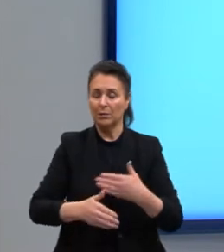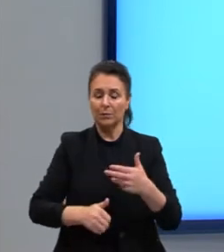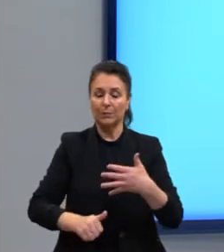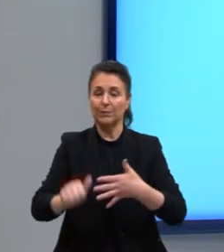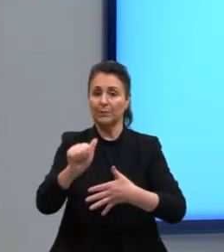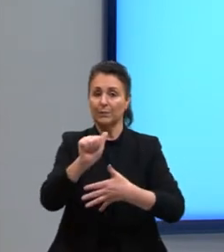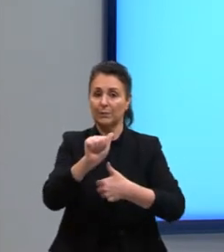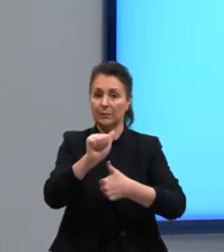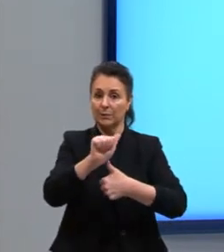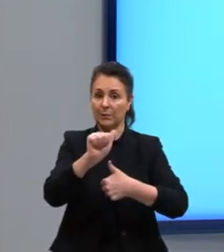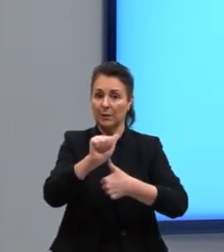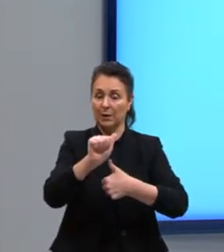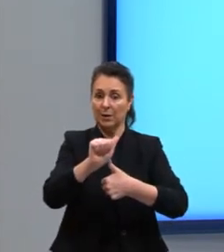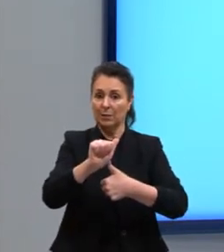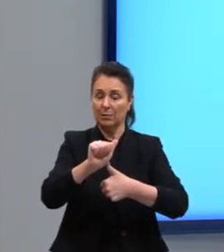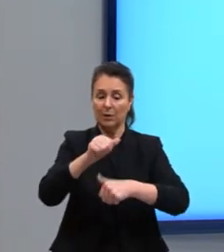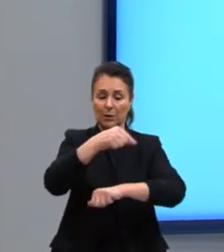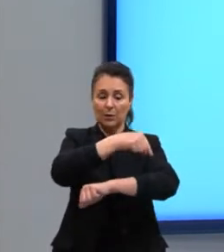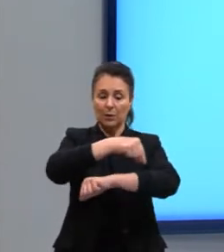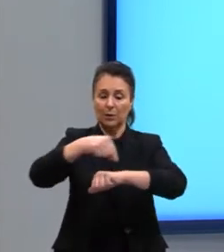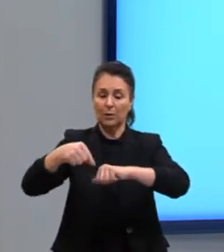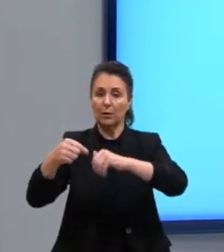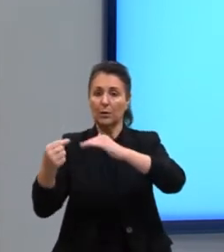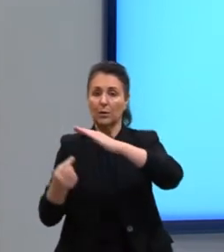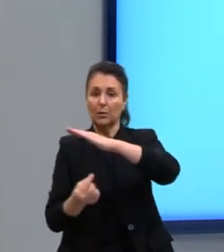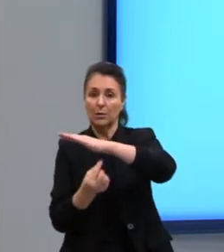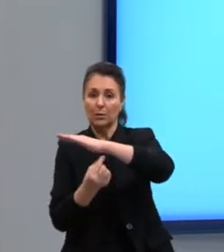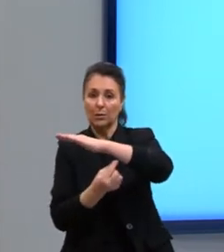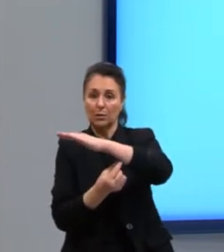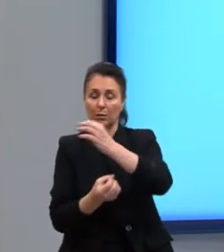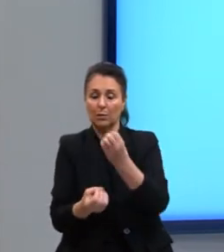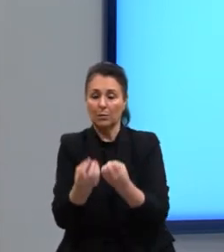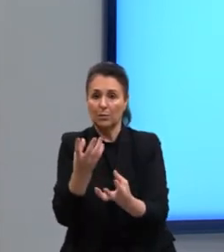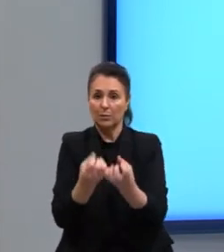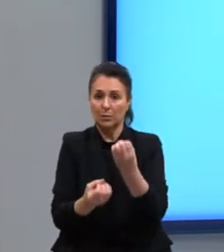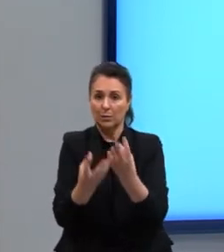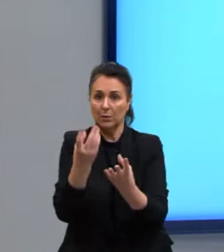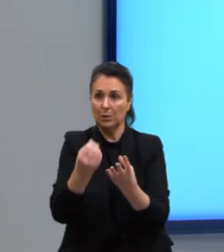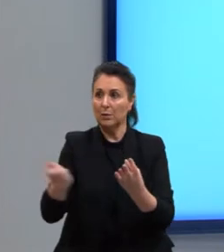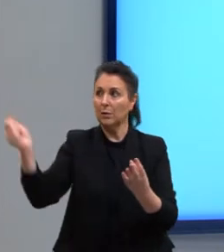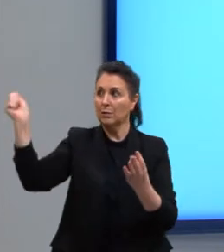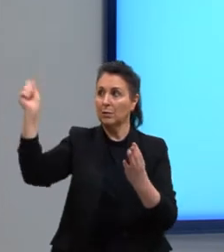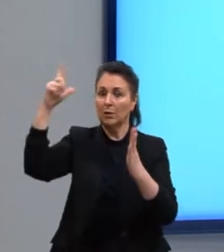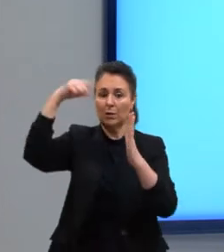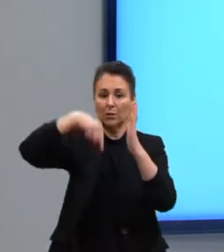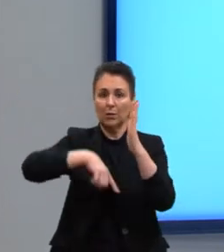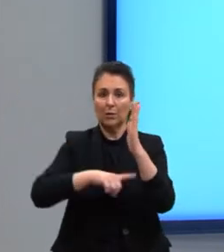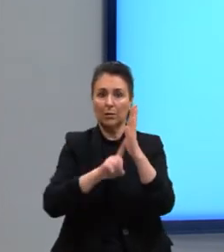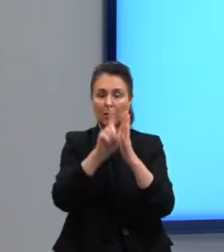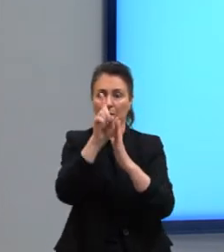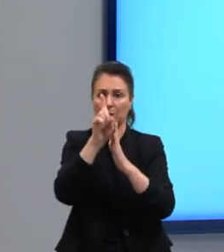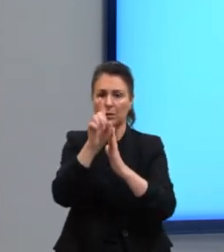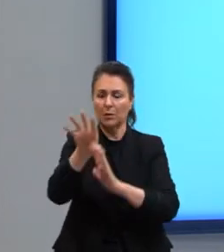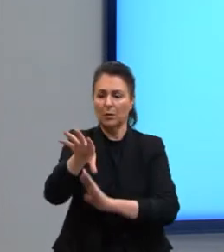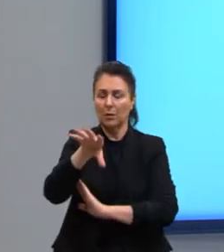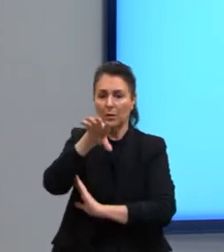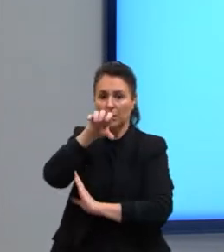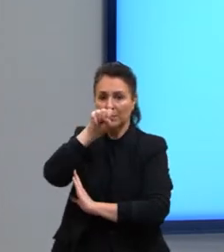quimiosíntese. B, fermentação. C, fotossíntese. D, respiração.